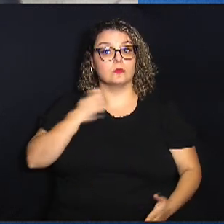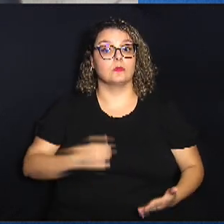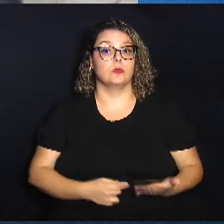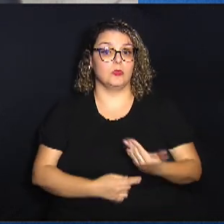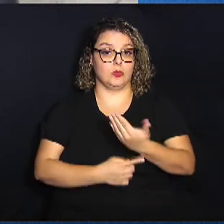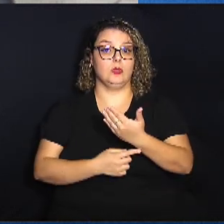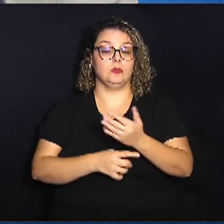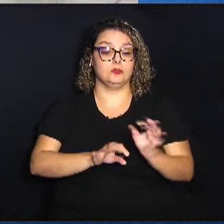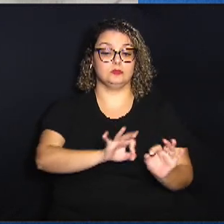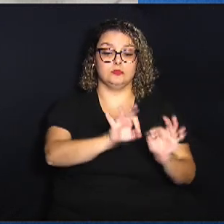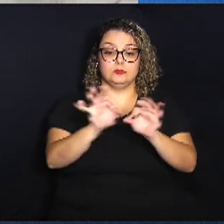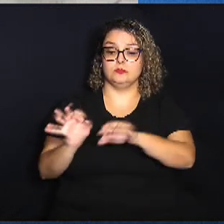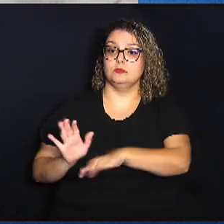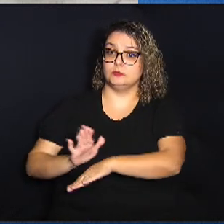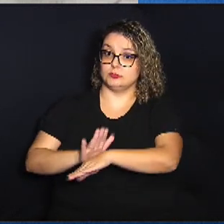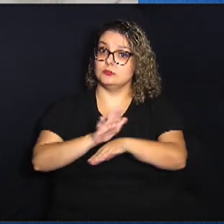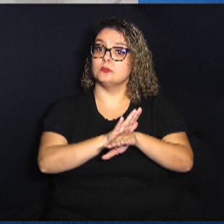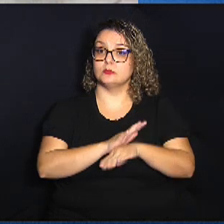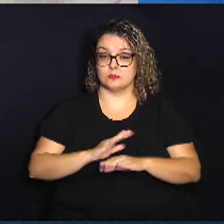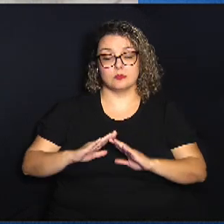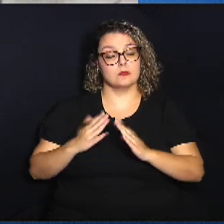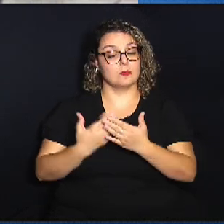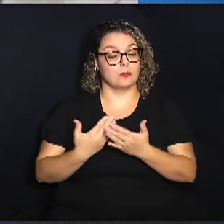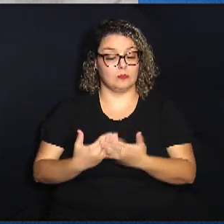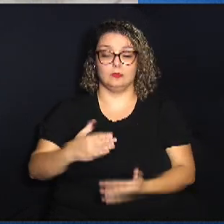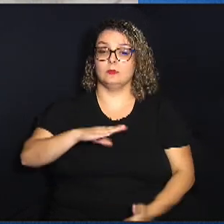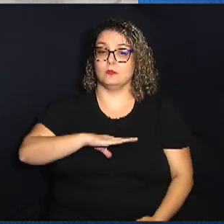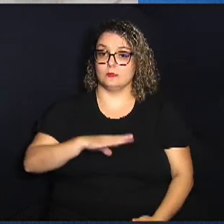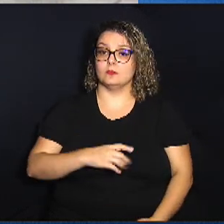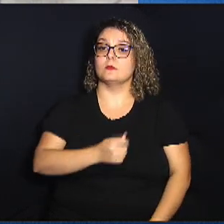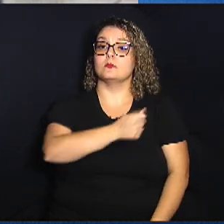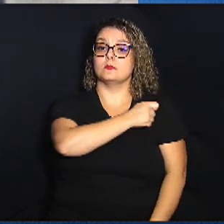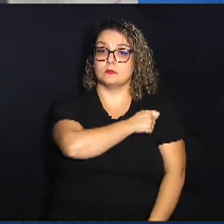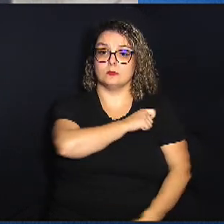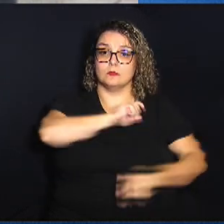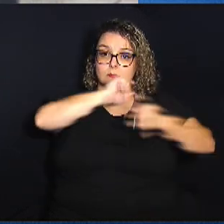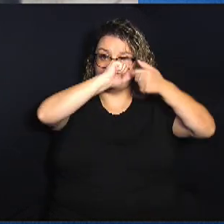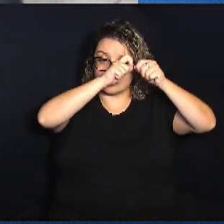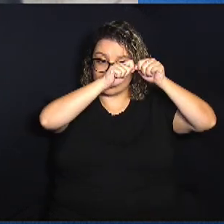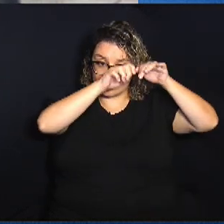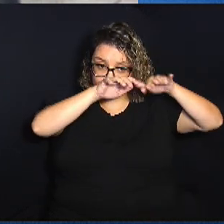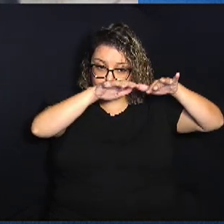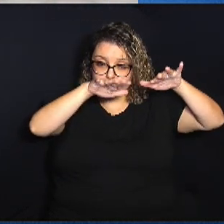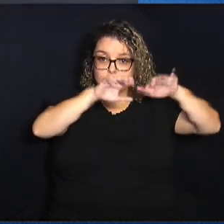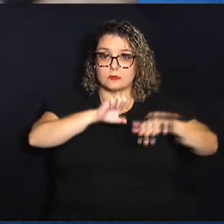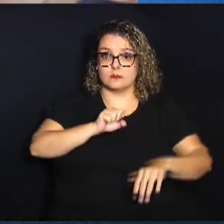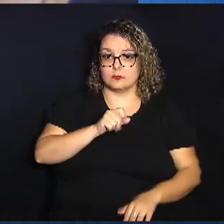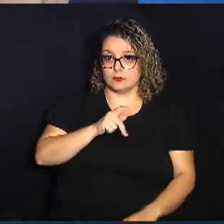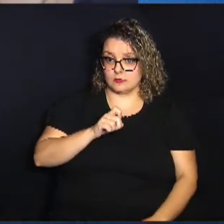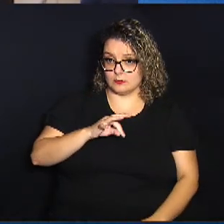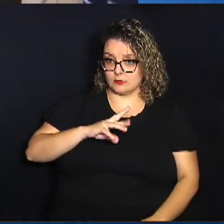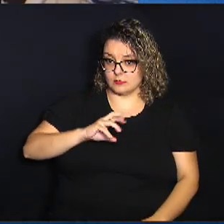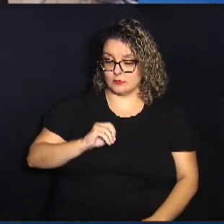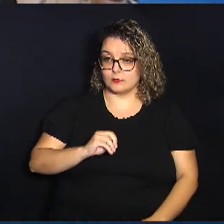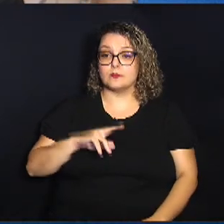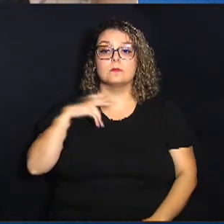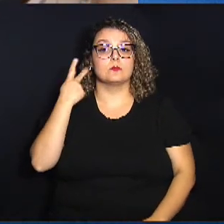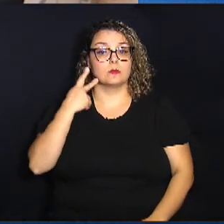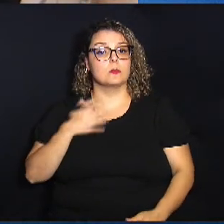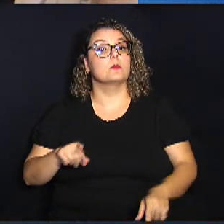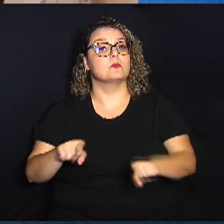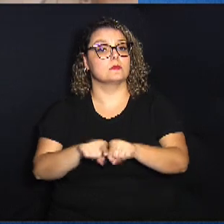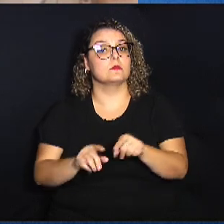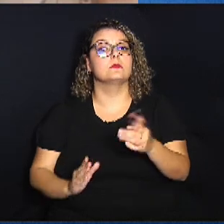assistiva nas escolas municipais para alunos com transtorno do espectro autista. Vereadores também